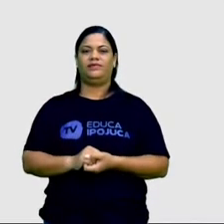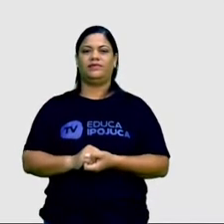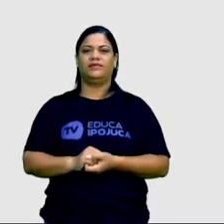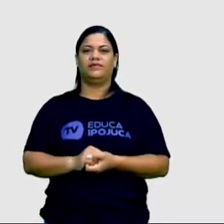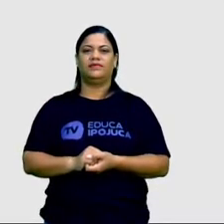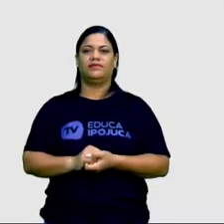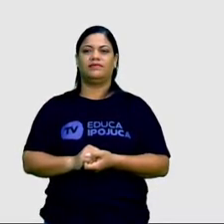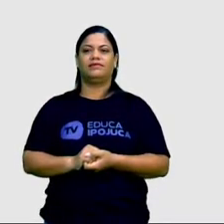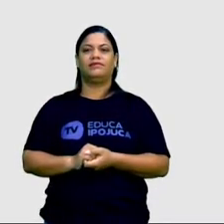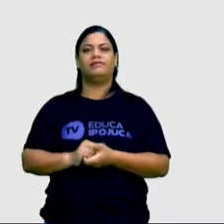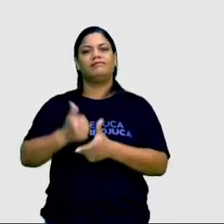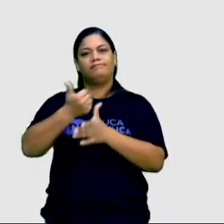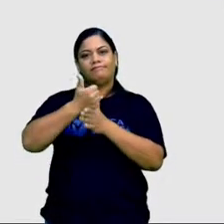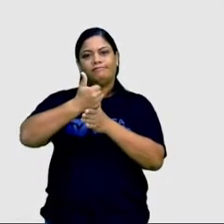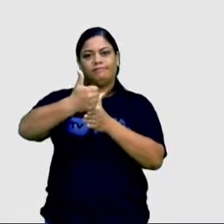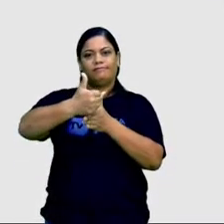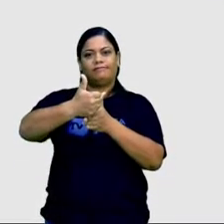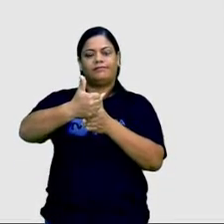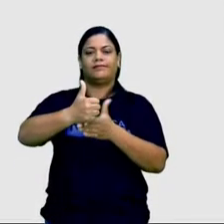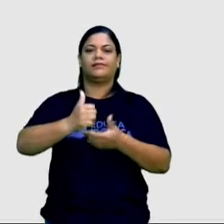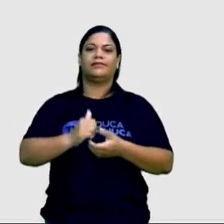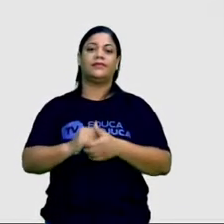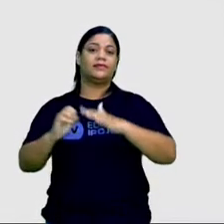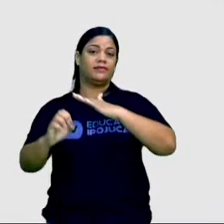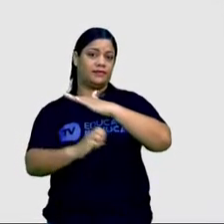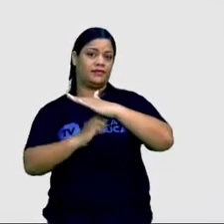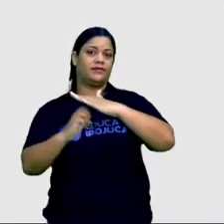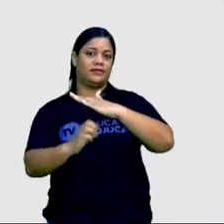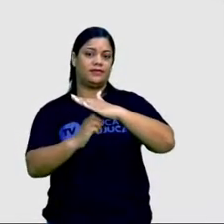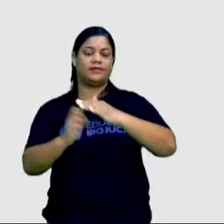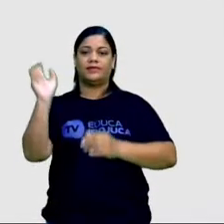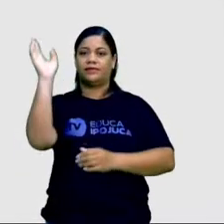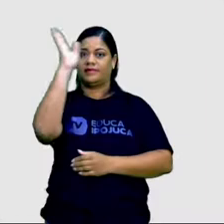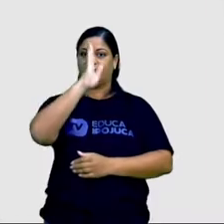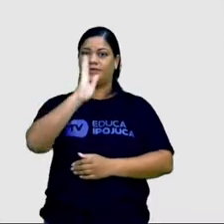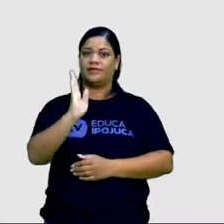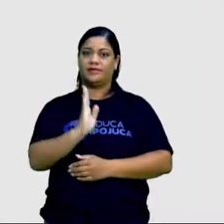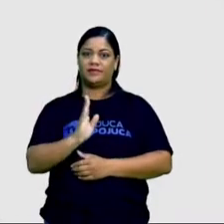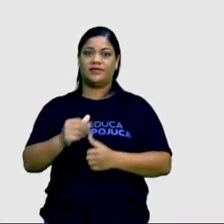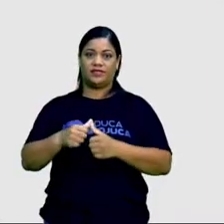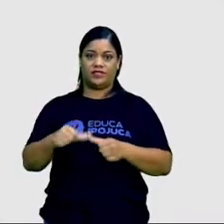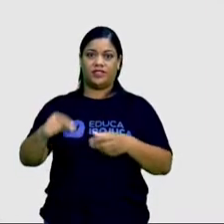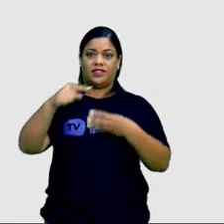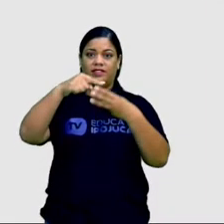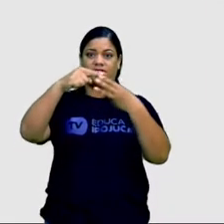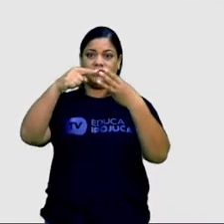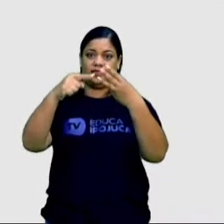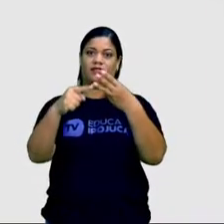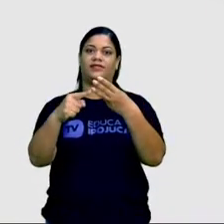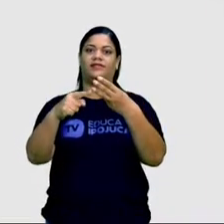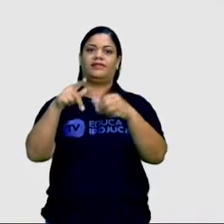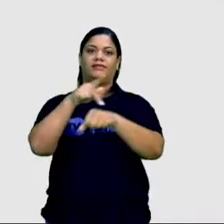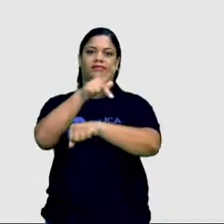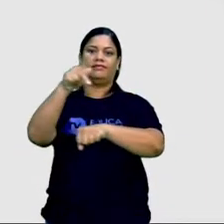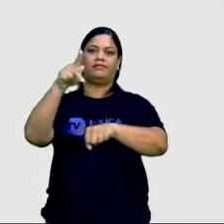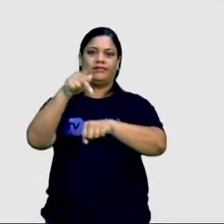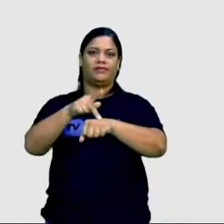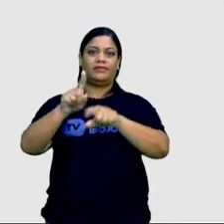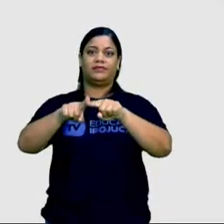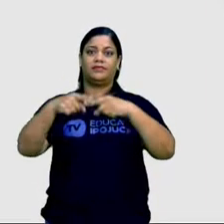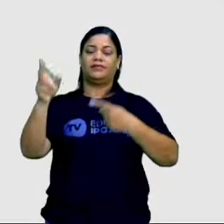financeiros para pessoas e empresas. O Brasil está entre os três países que mais